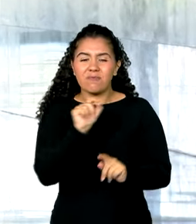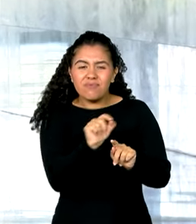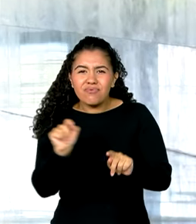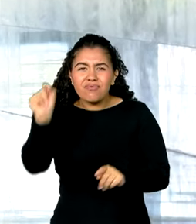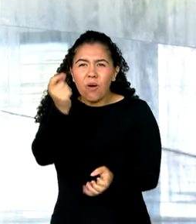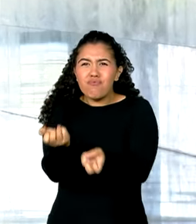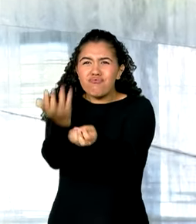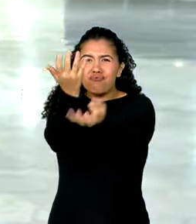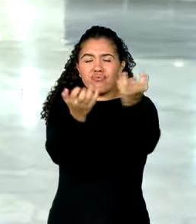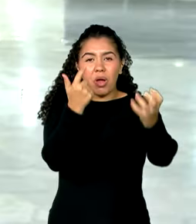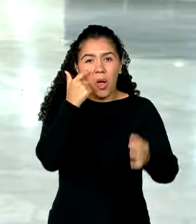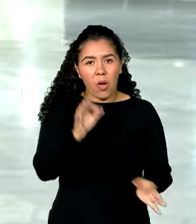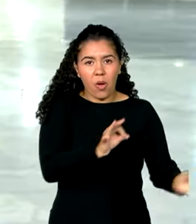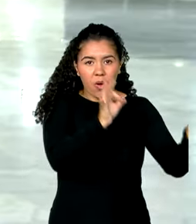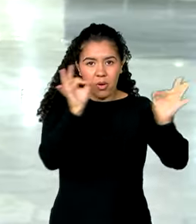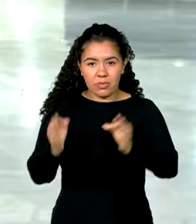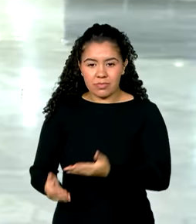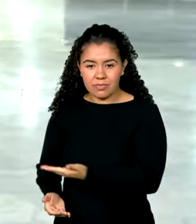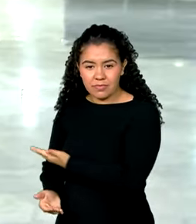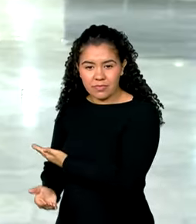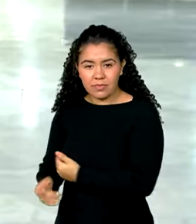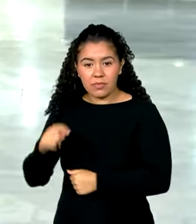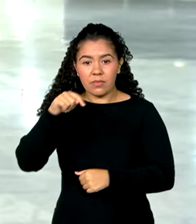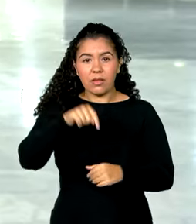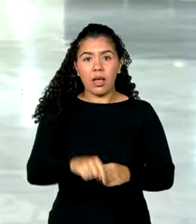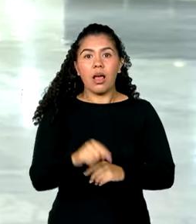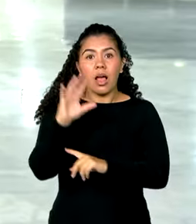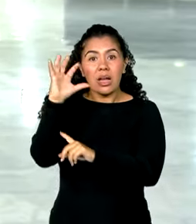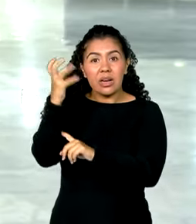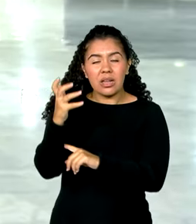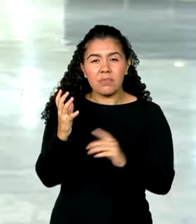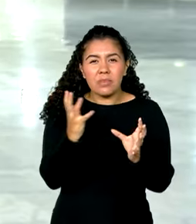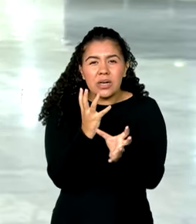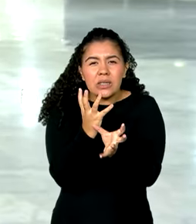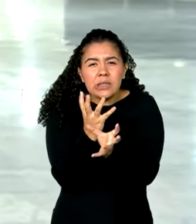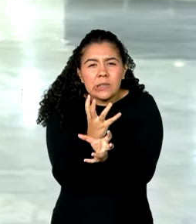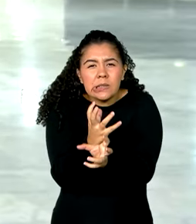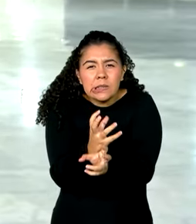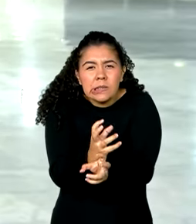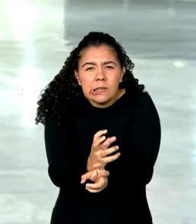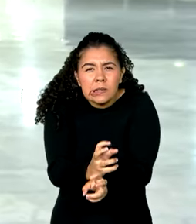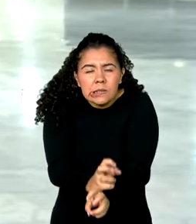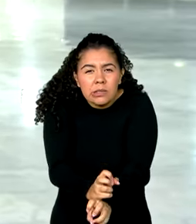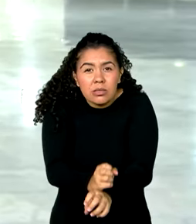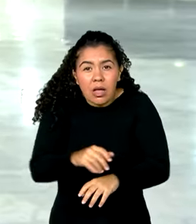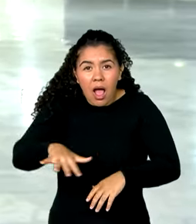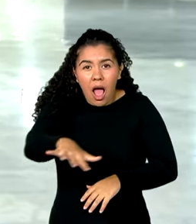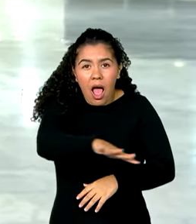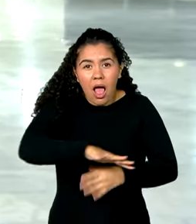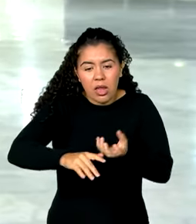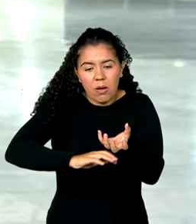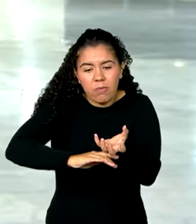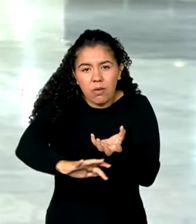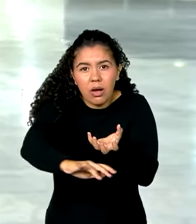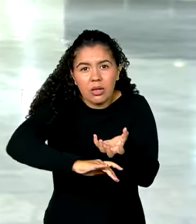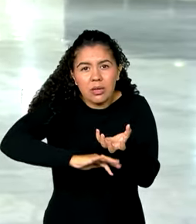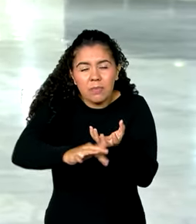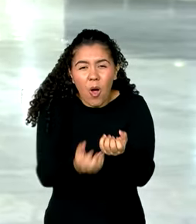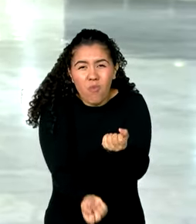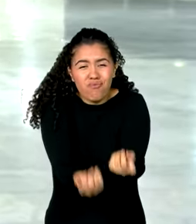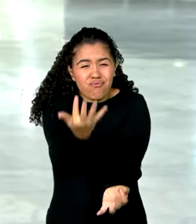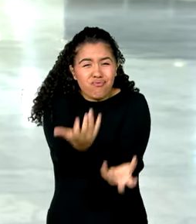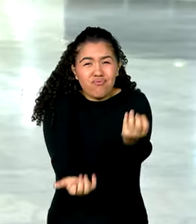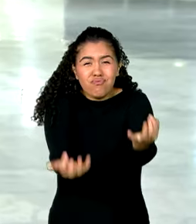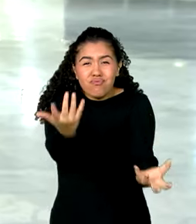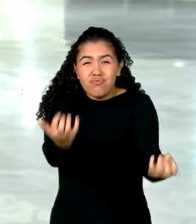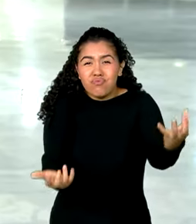reportagem. Com o clima seco no centro-oeste, a escalada de incêndio no Pantanal já supera o registro no mesmo período